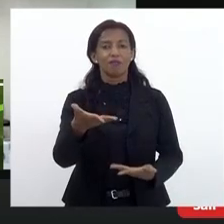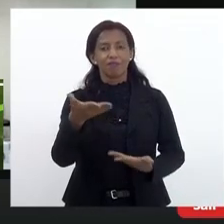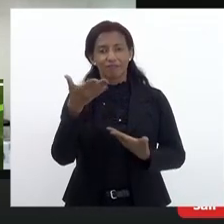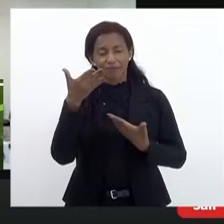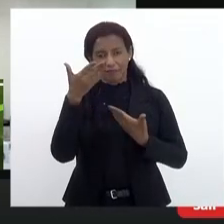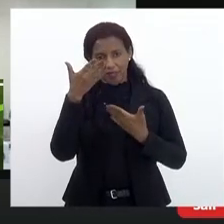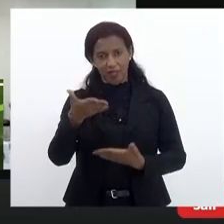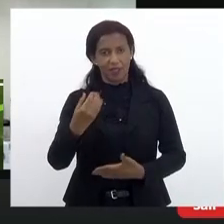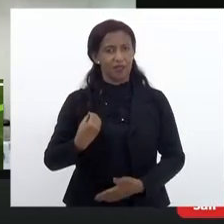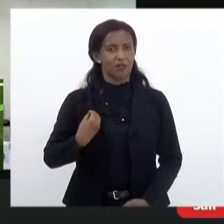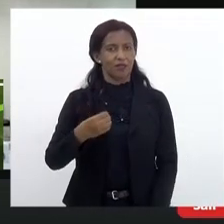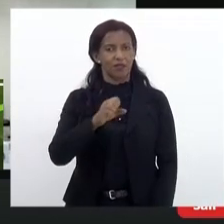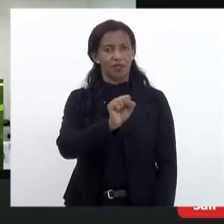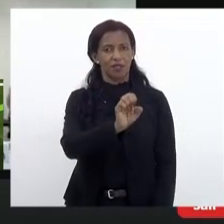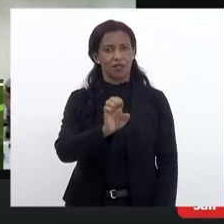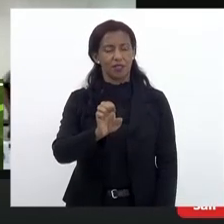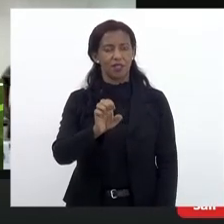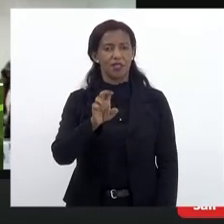presença de vocês.